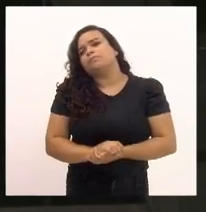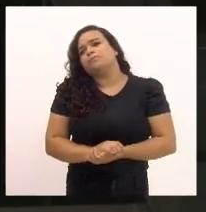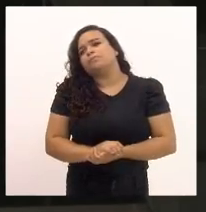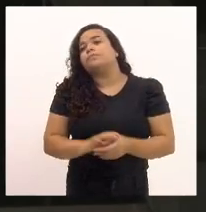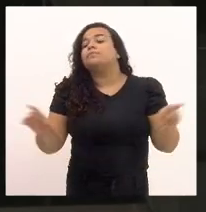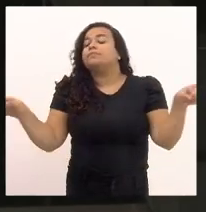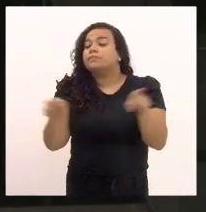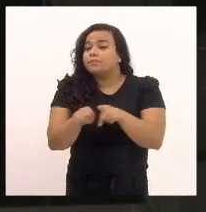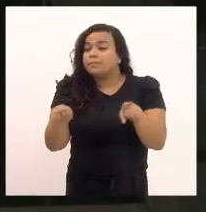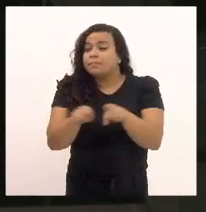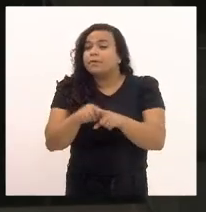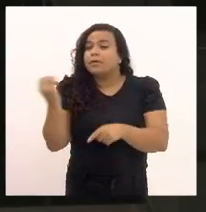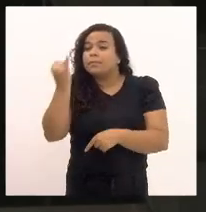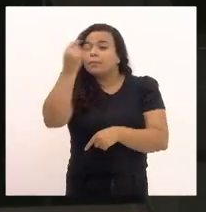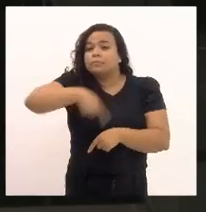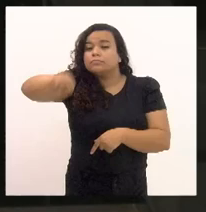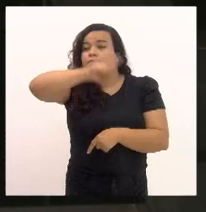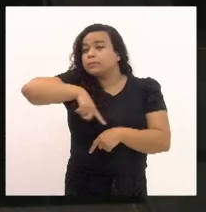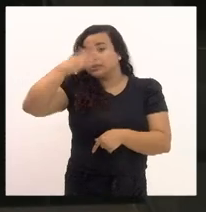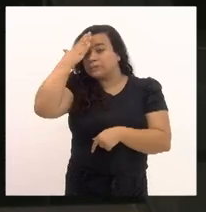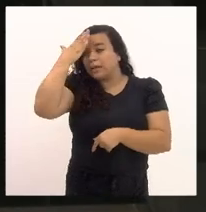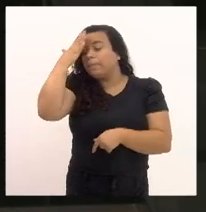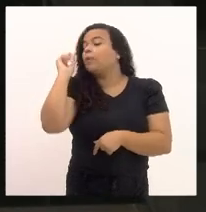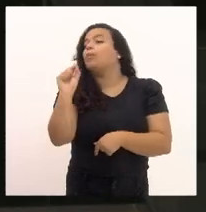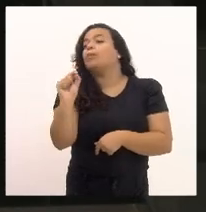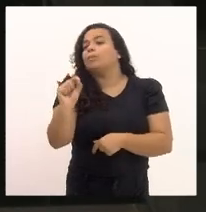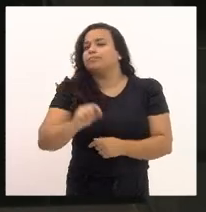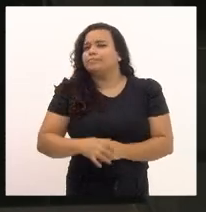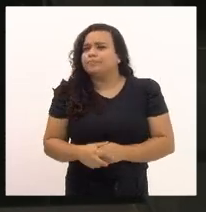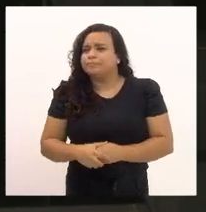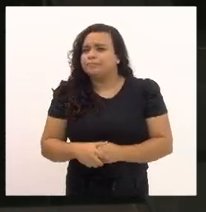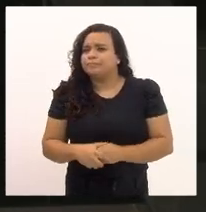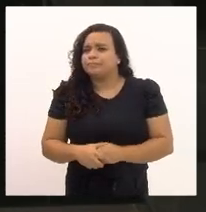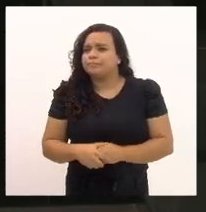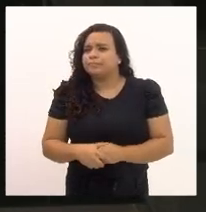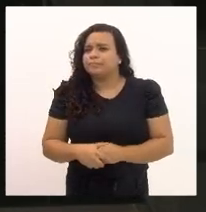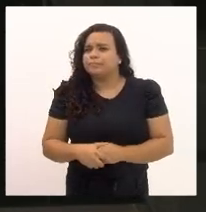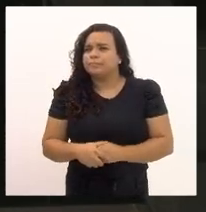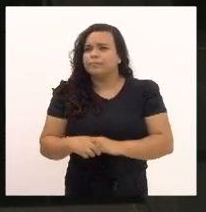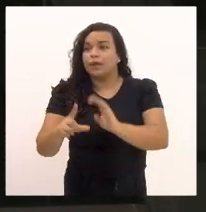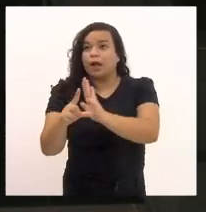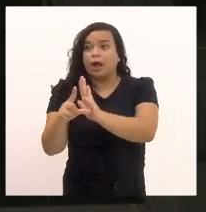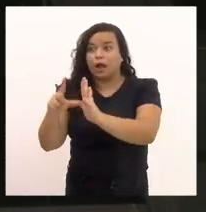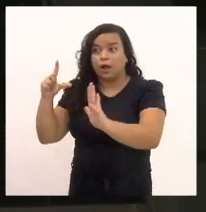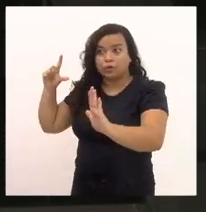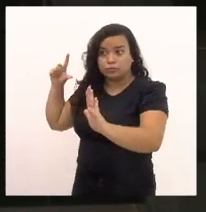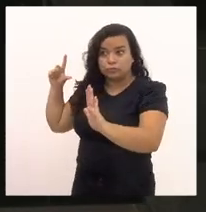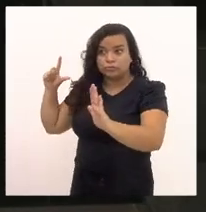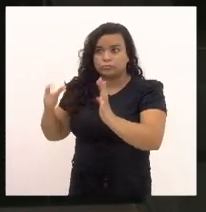é bom que todos saibam que antes do IPVA,